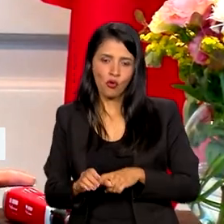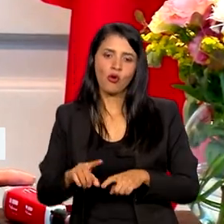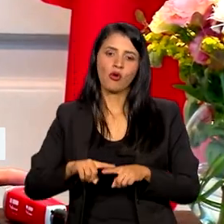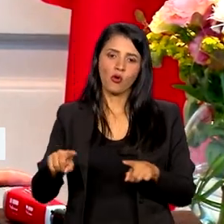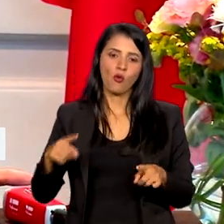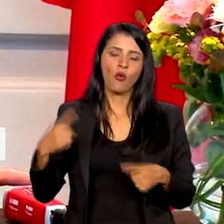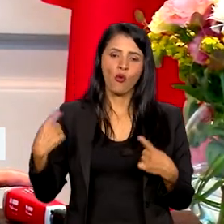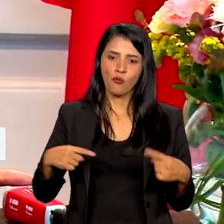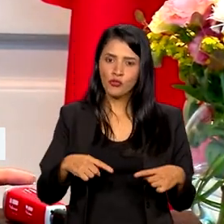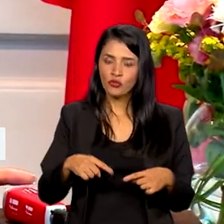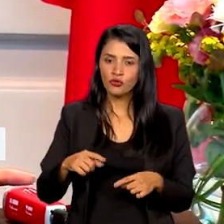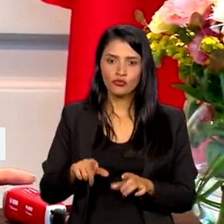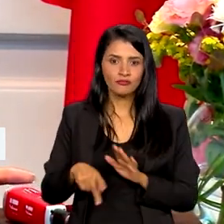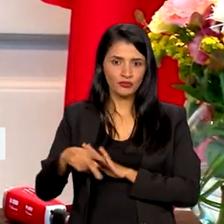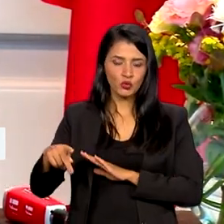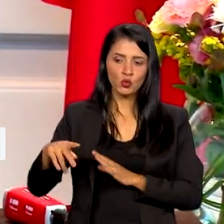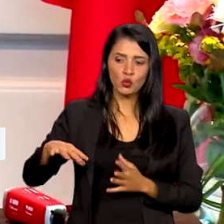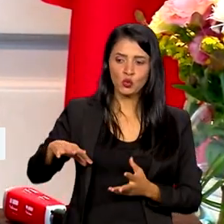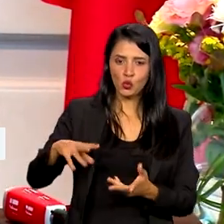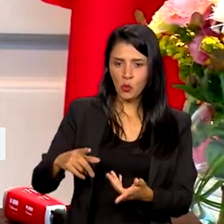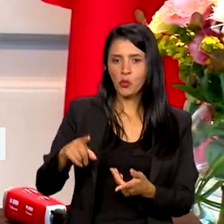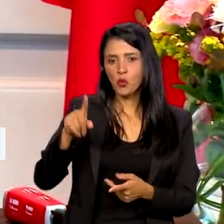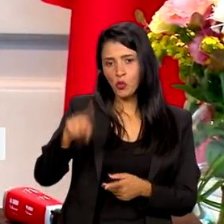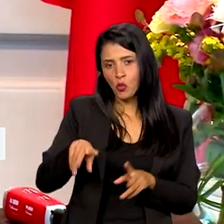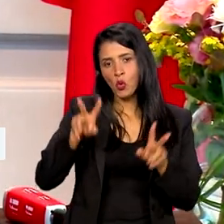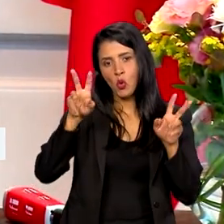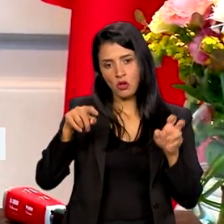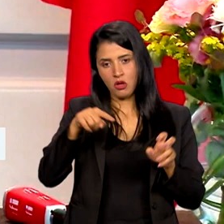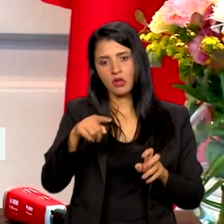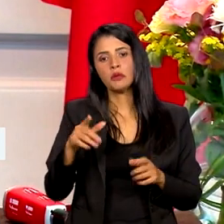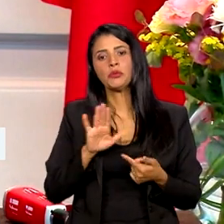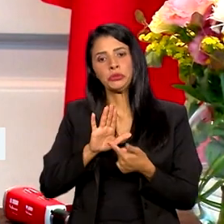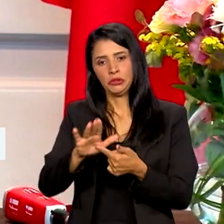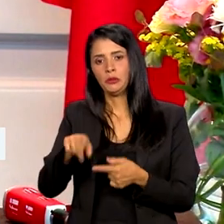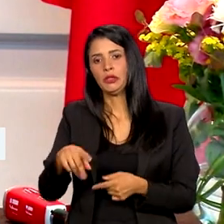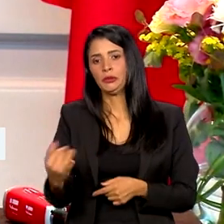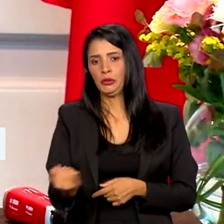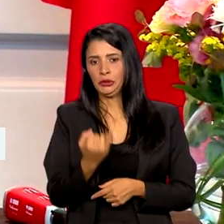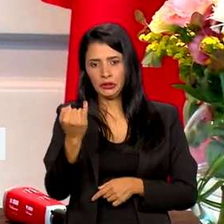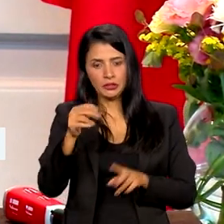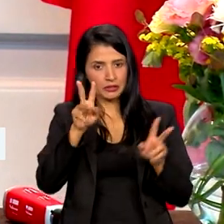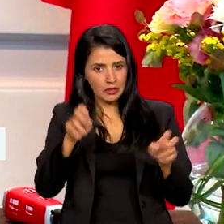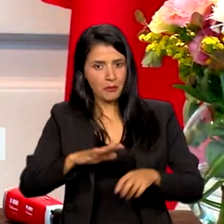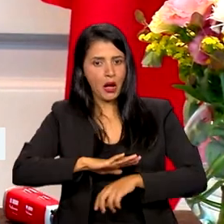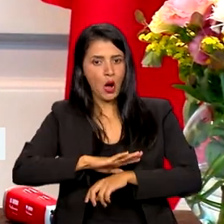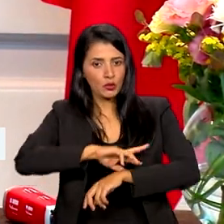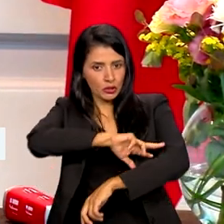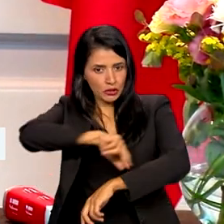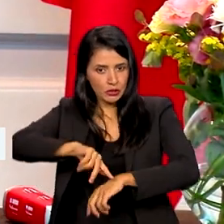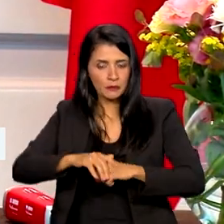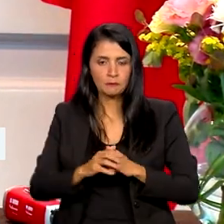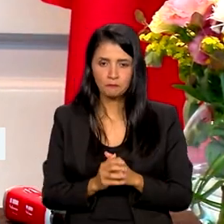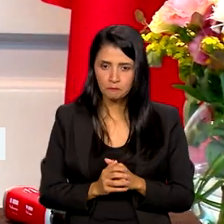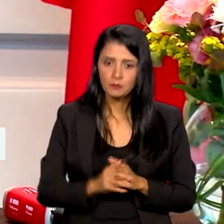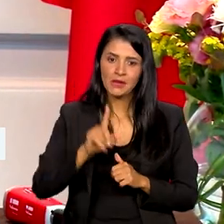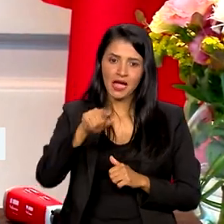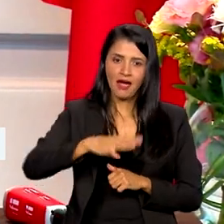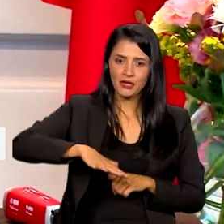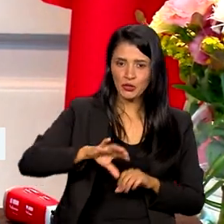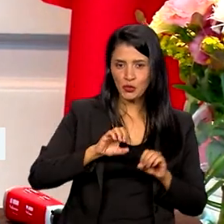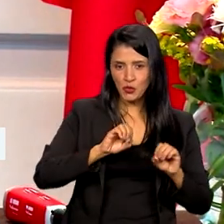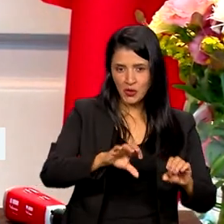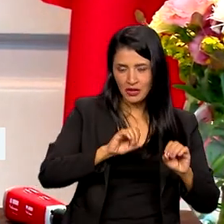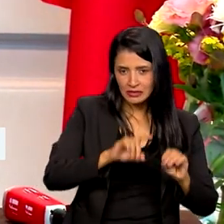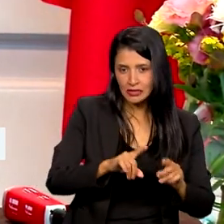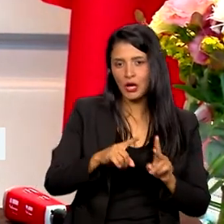direitos políticos do mundo, mas também trazendo a importância dessa pauta. Então foi sim, e eu acho que tanto na área da educação, de direitos humanos, quanto em igualdade